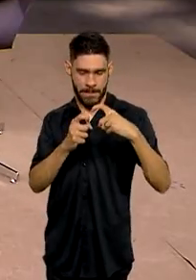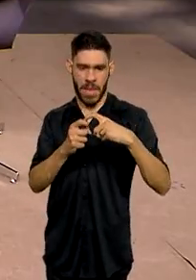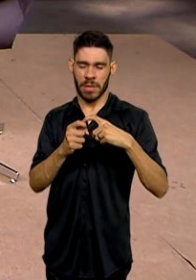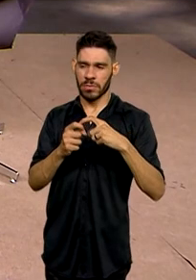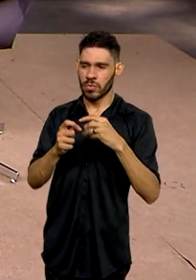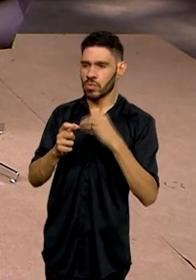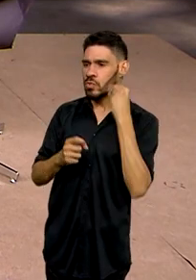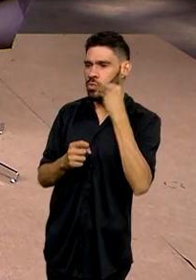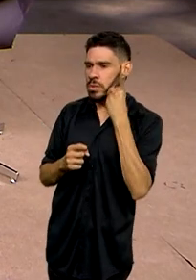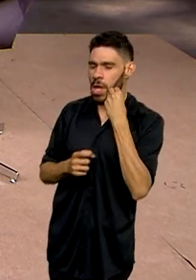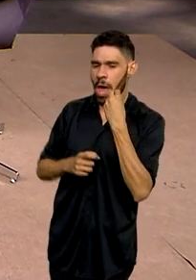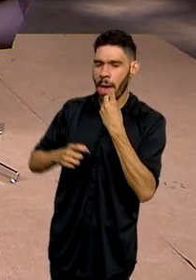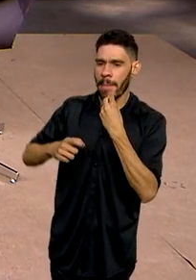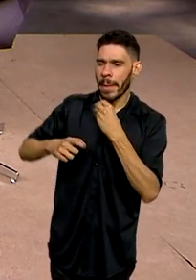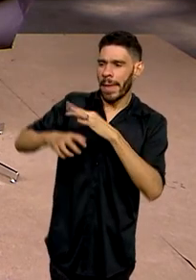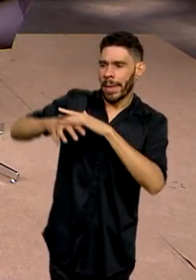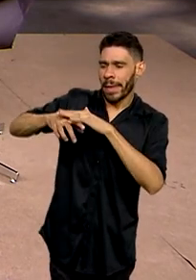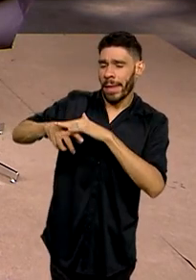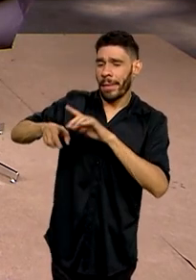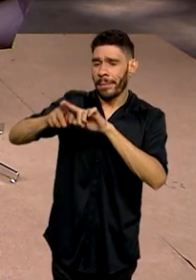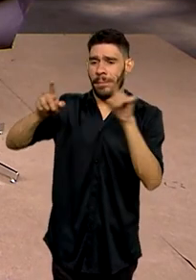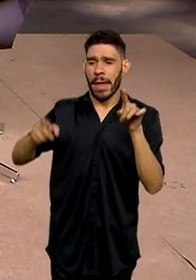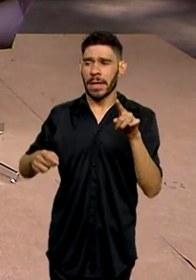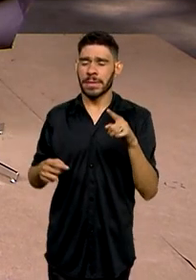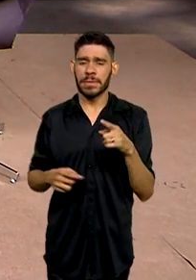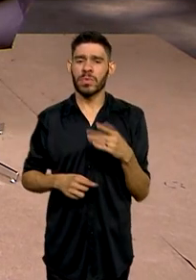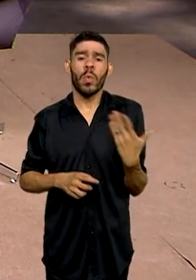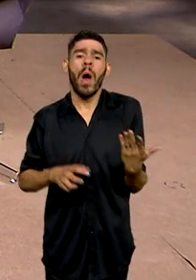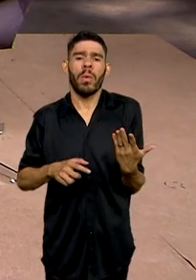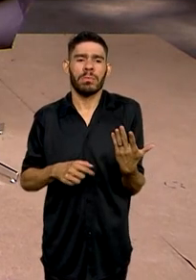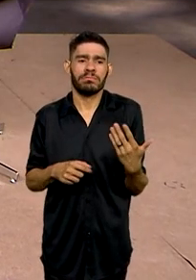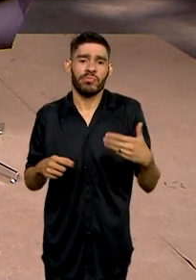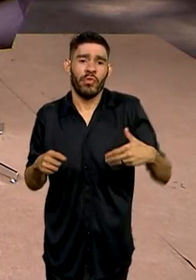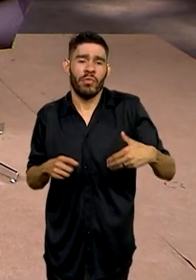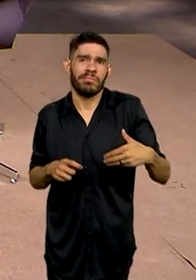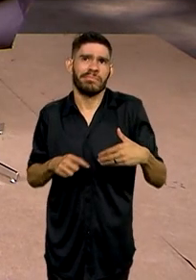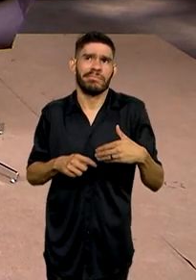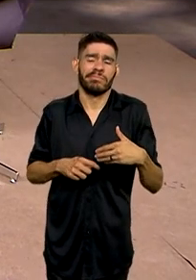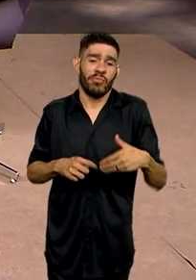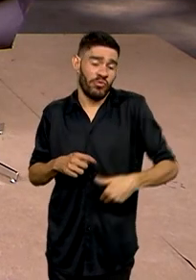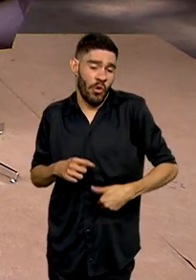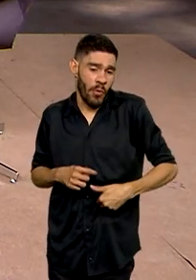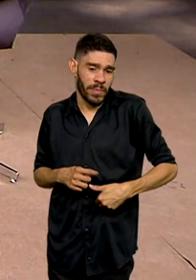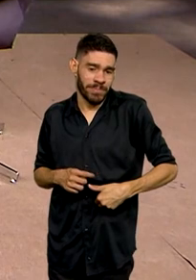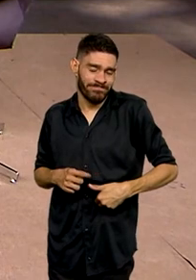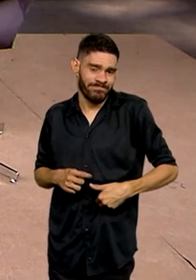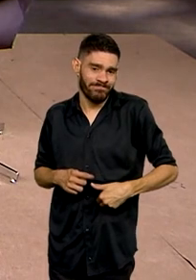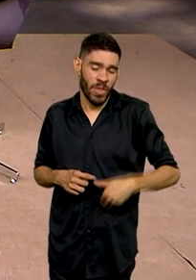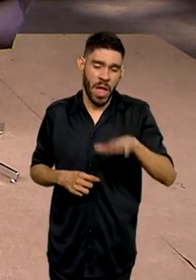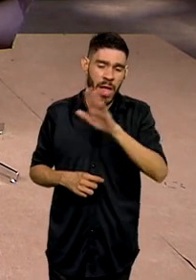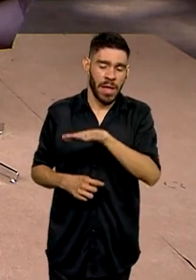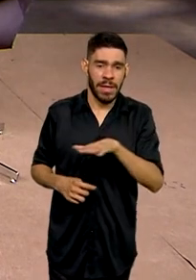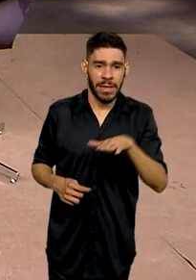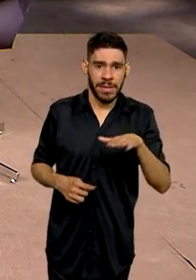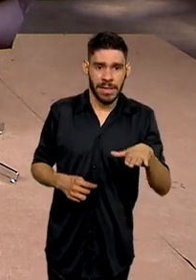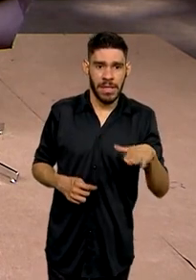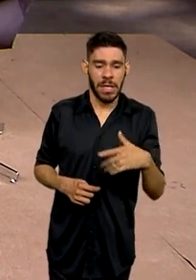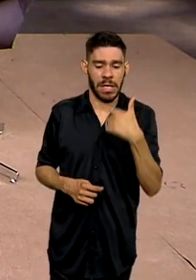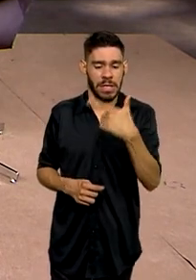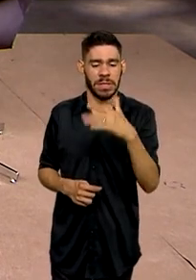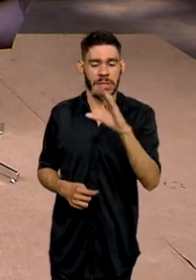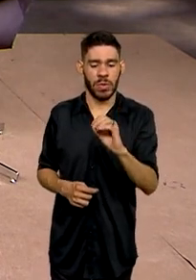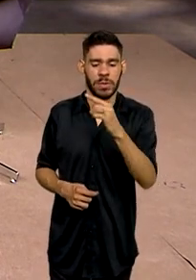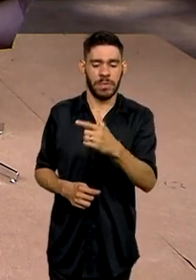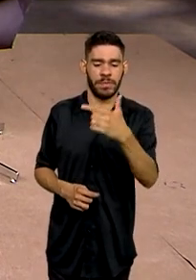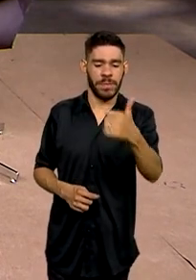parte de doenças, mas, muitas vezes, sabe qual é a doença? Fome. Fome. Crianças que, em 2021,